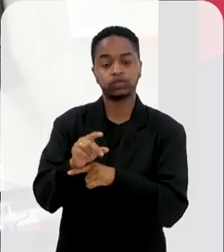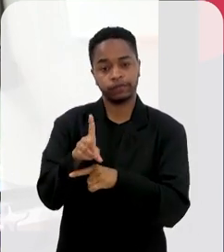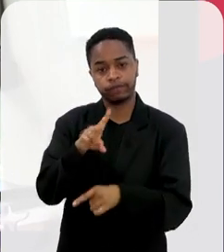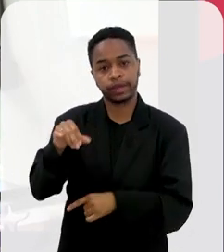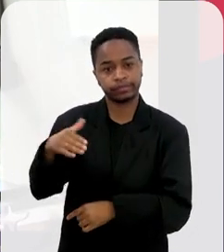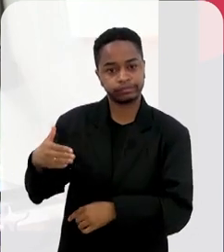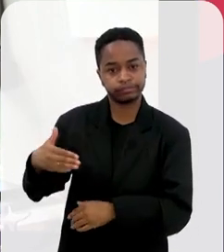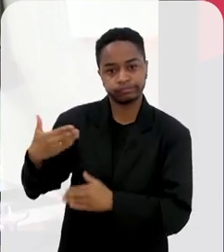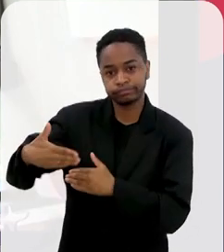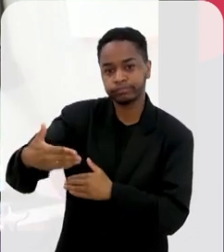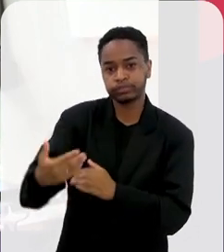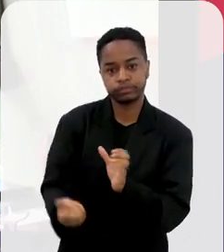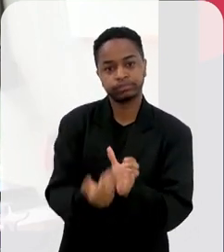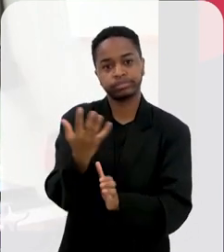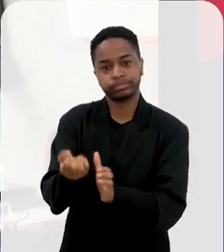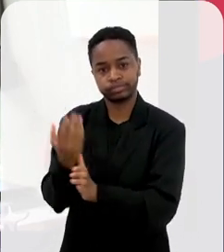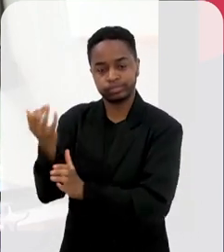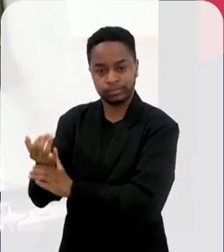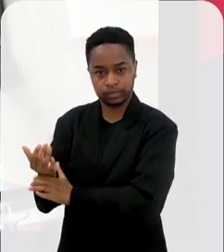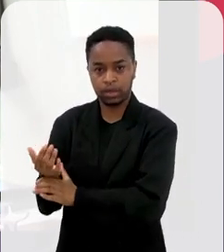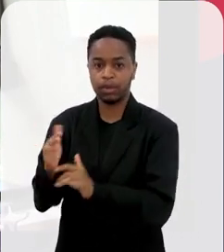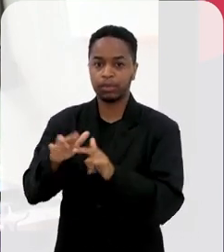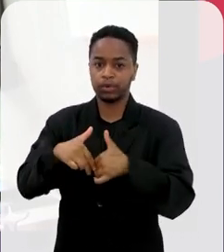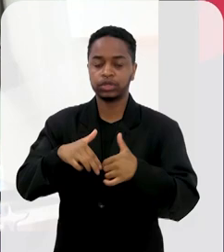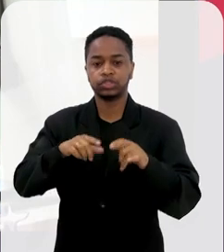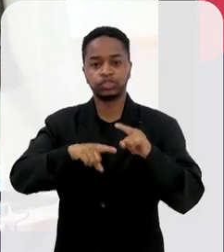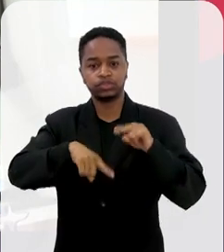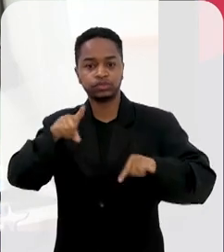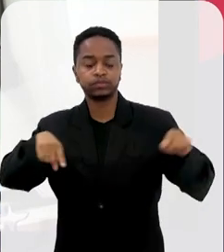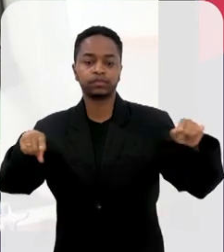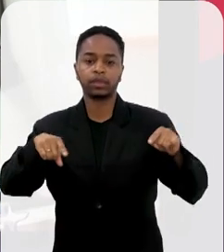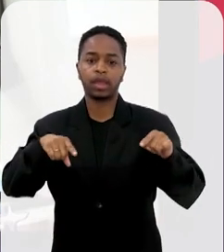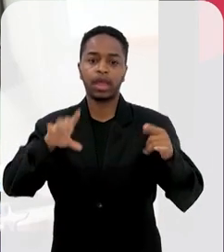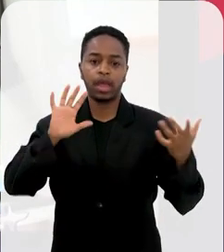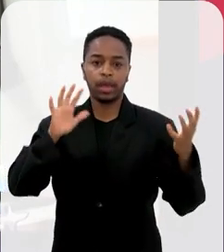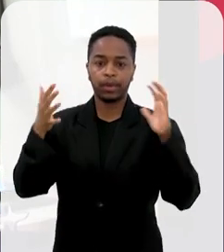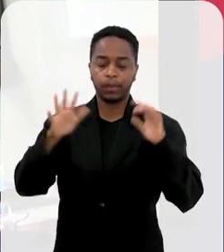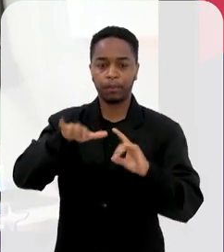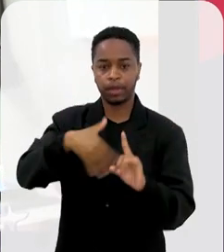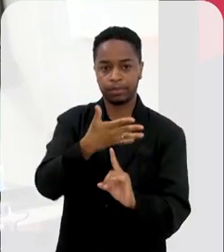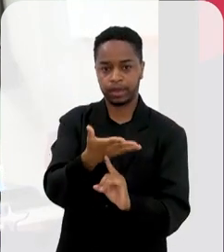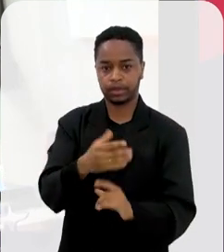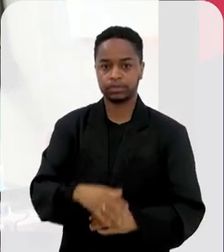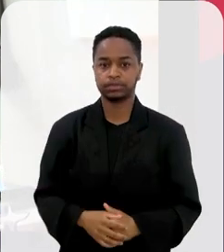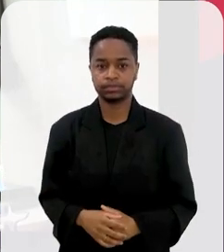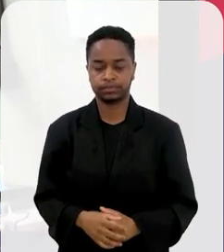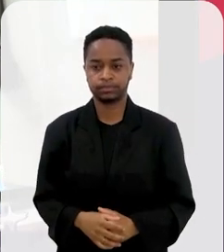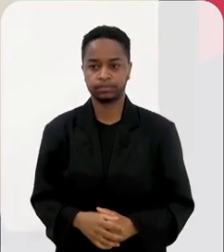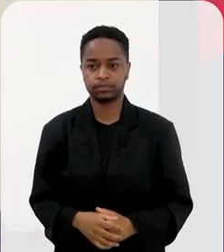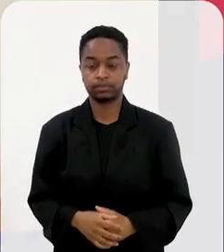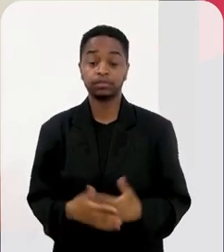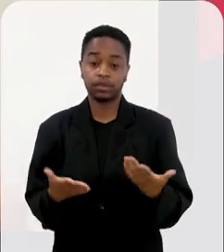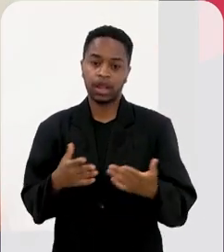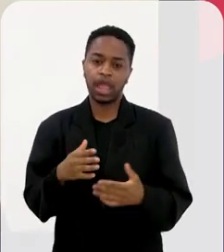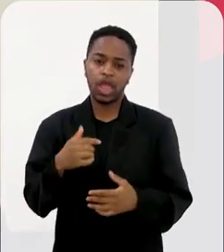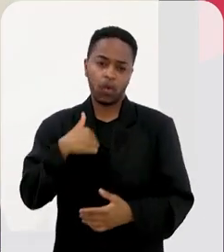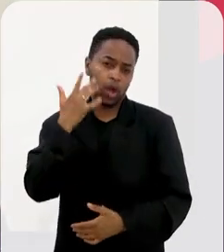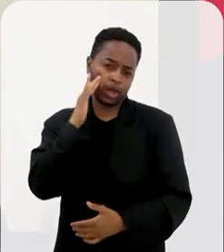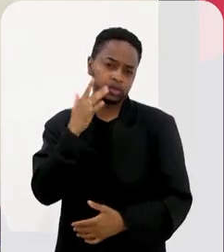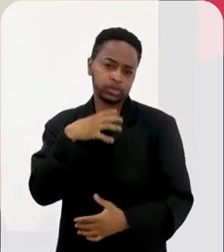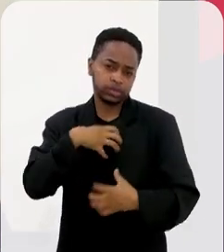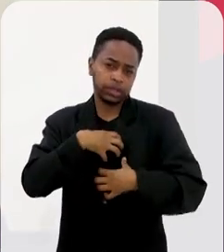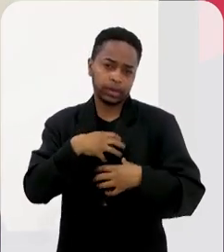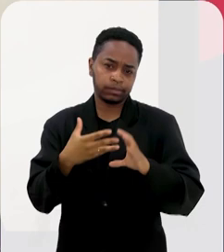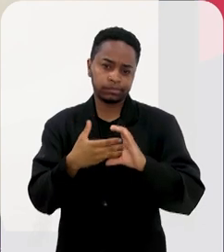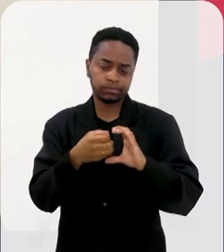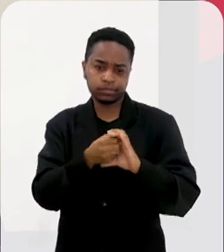emergentes que o ser humano vem se expondo com essas diferenças e fatores ambientais que vêm acontecendo. Esse tom já melhorou um pouco, por